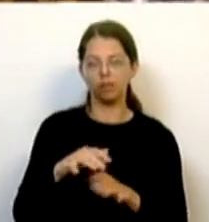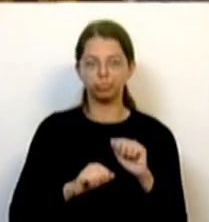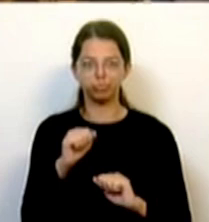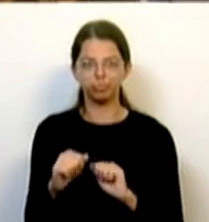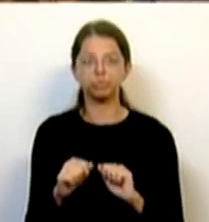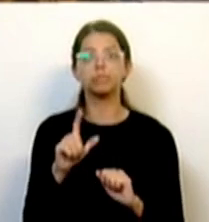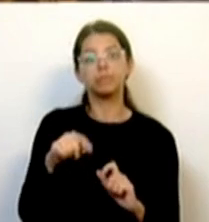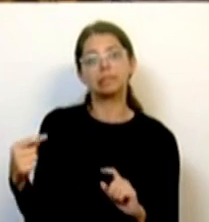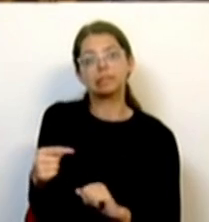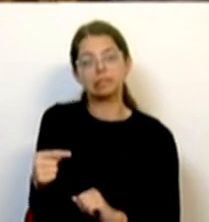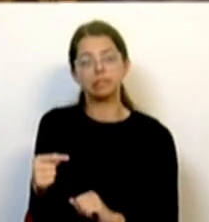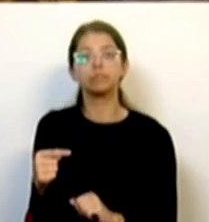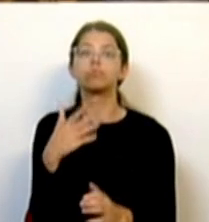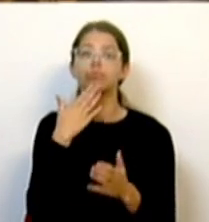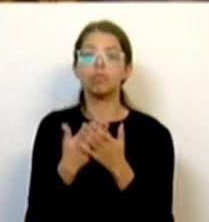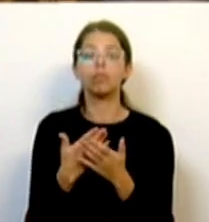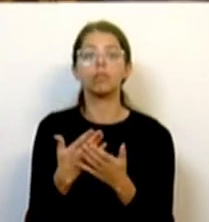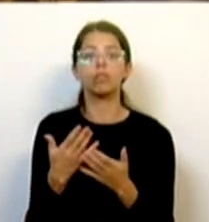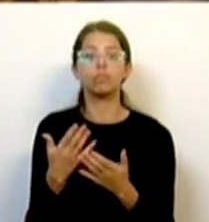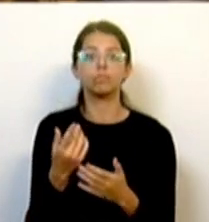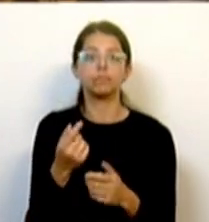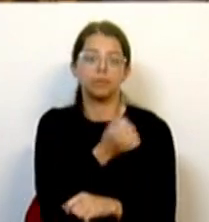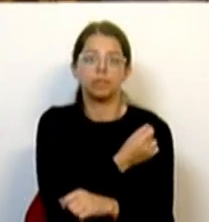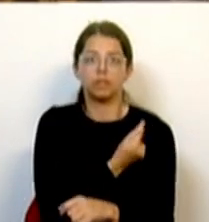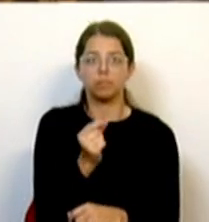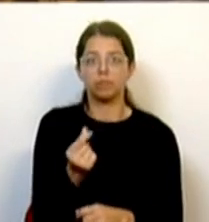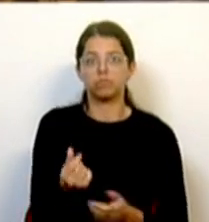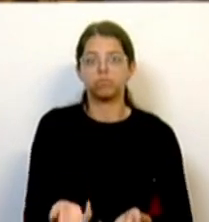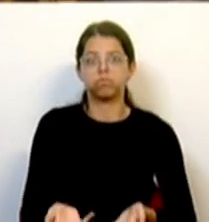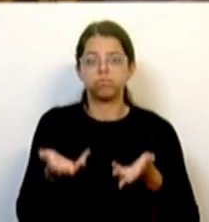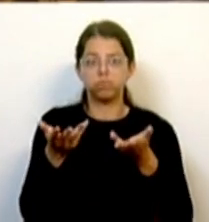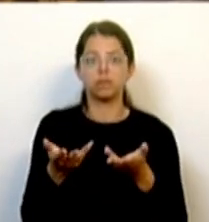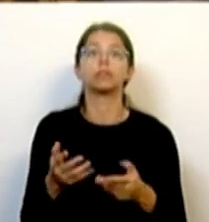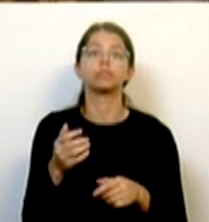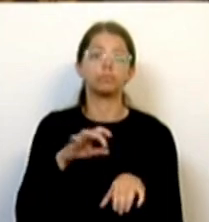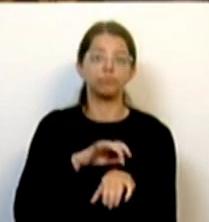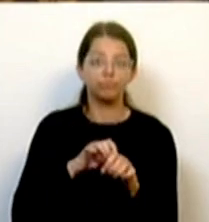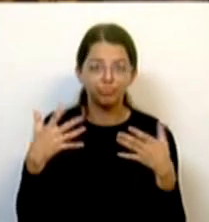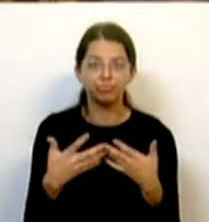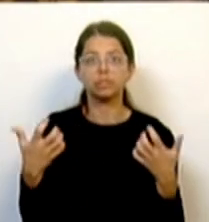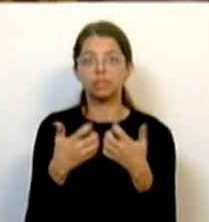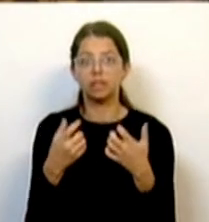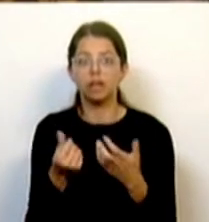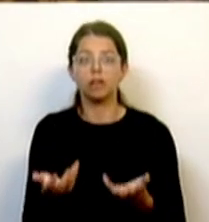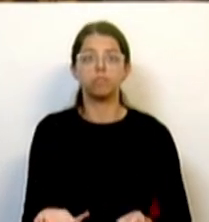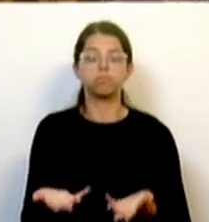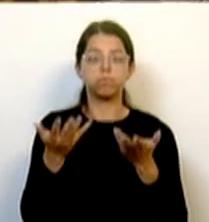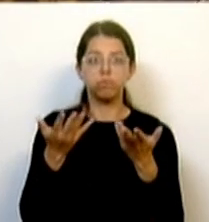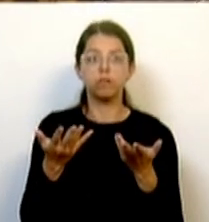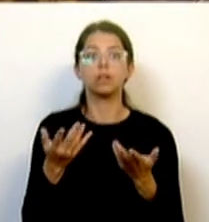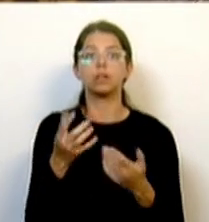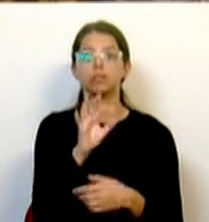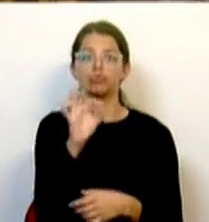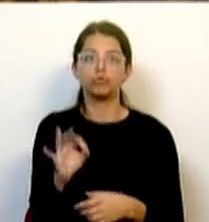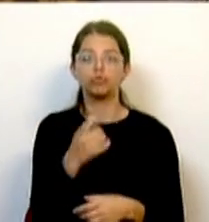o efeito negativo de aumentar o preço da habitação, o que veio a ser agravado pela pandemia, pela guerra, pela inflação e pela subida das